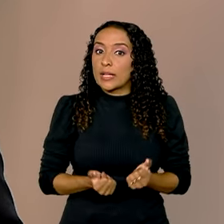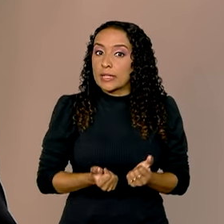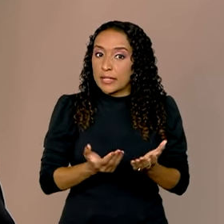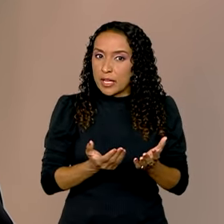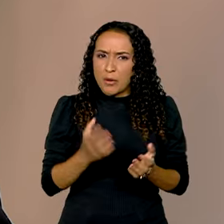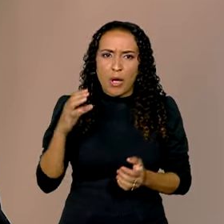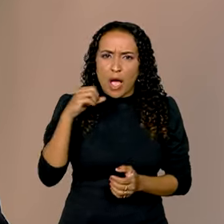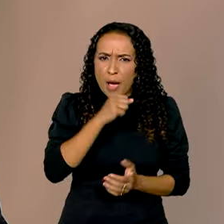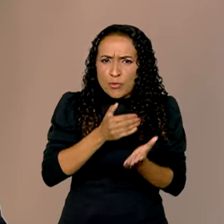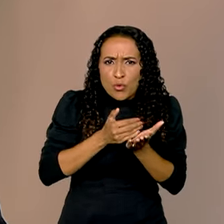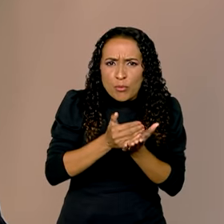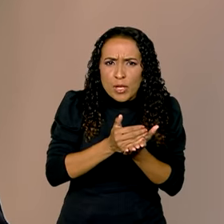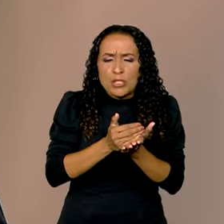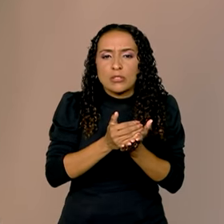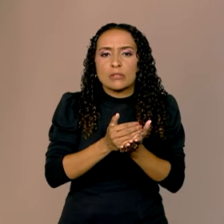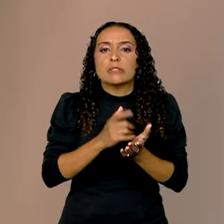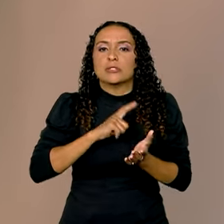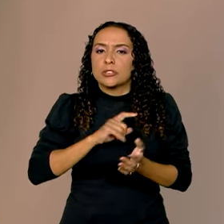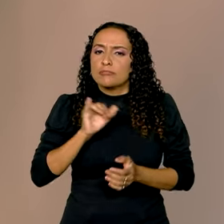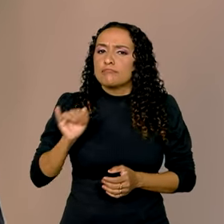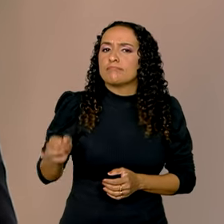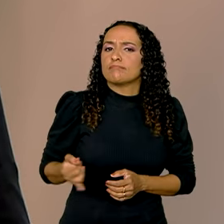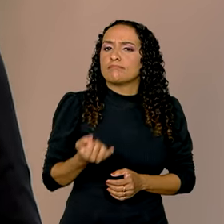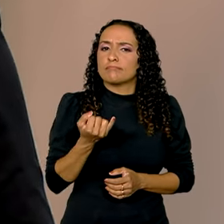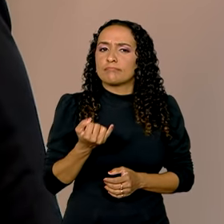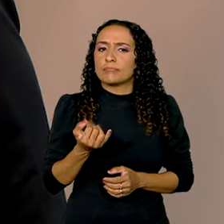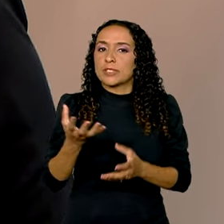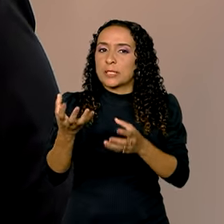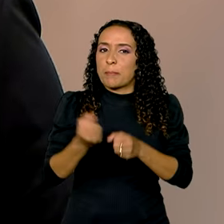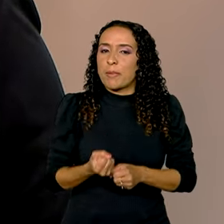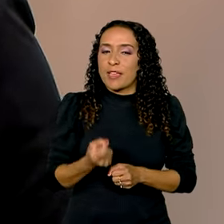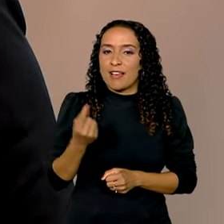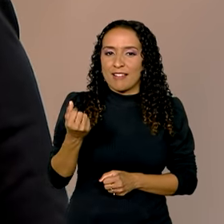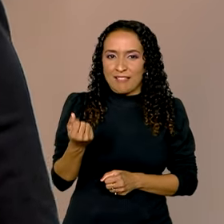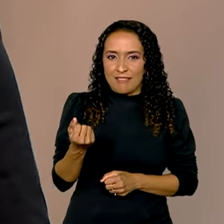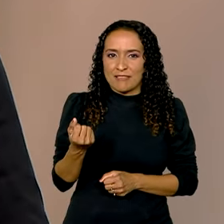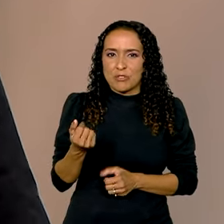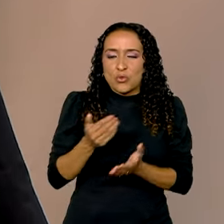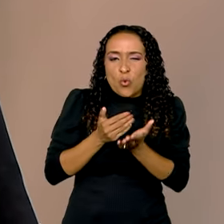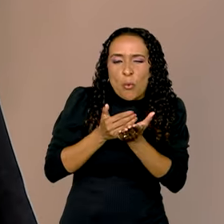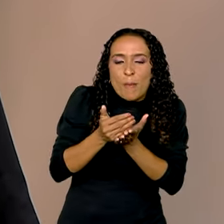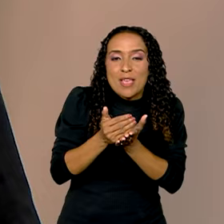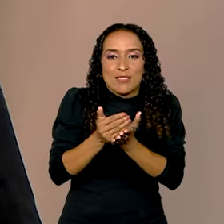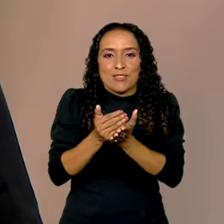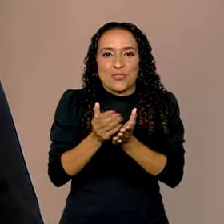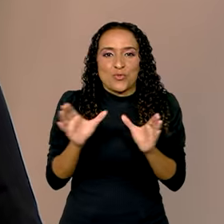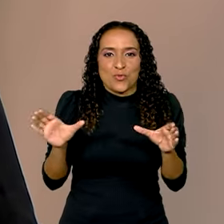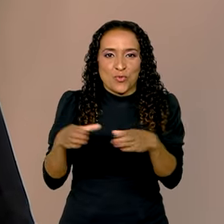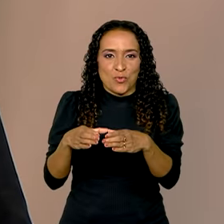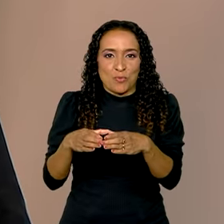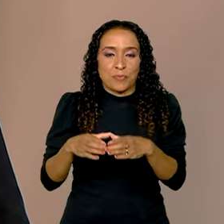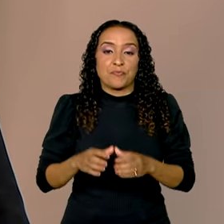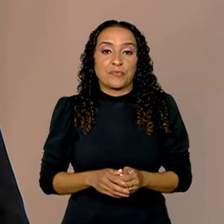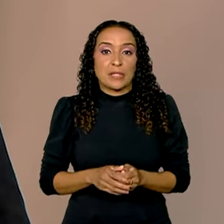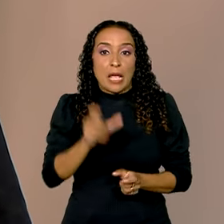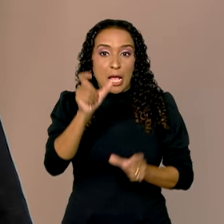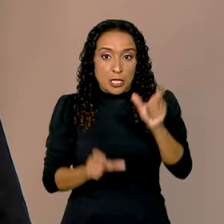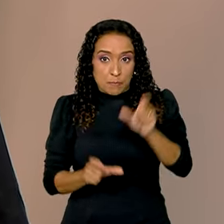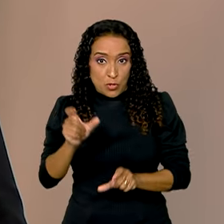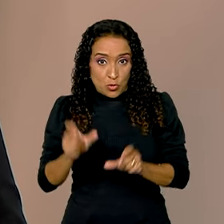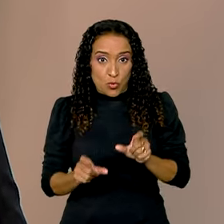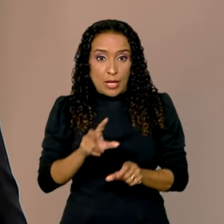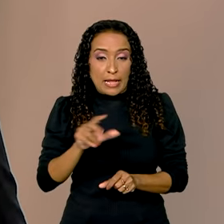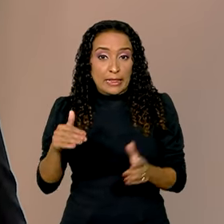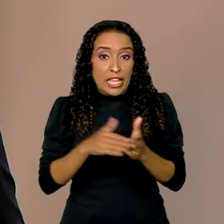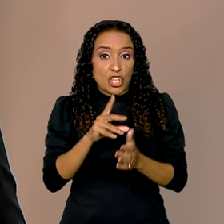entregam logo no início a declaração têm mais chances de receber a restituição nos primeiros lotes. Os contribuintes terão